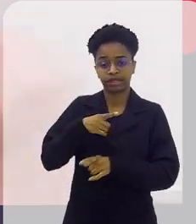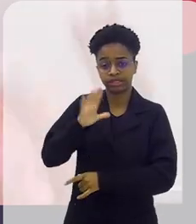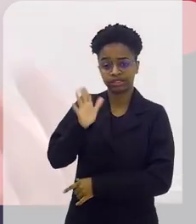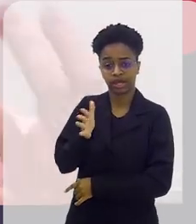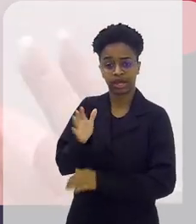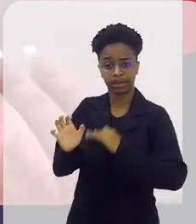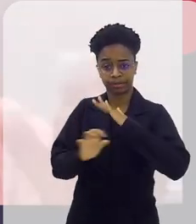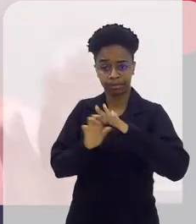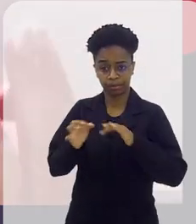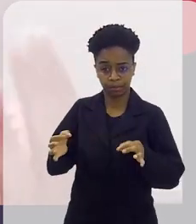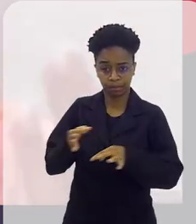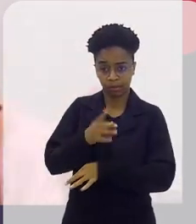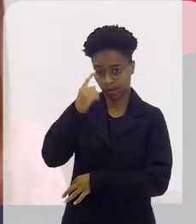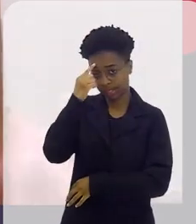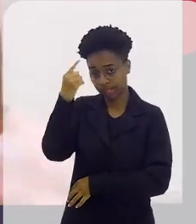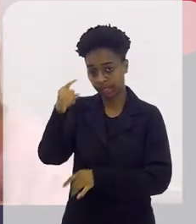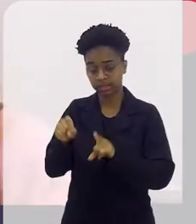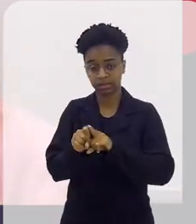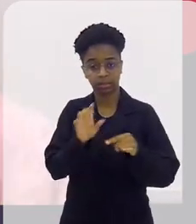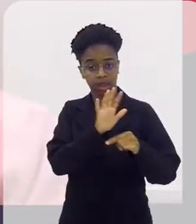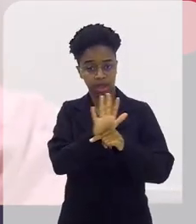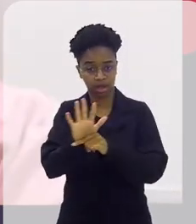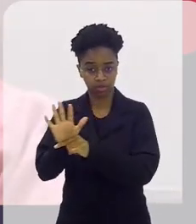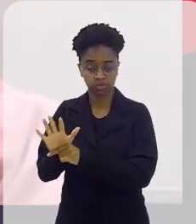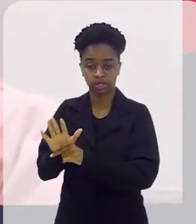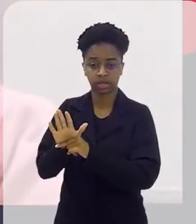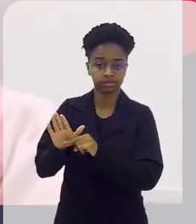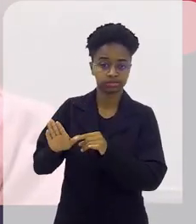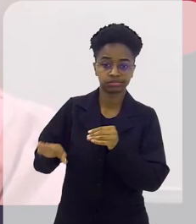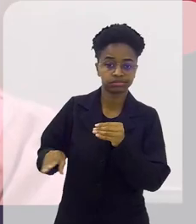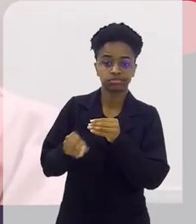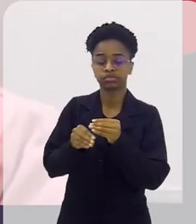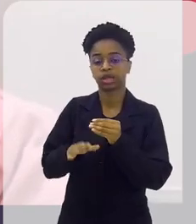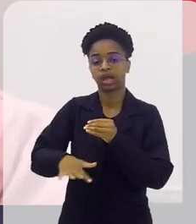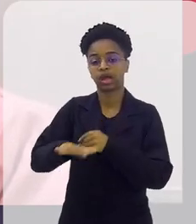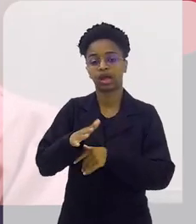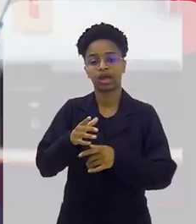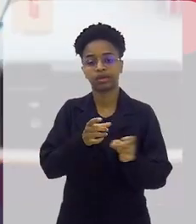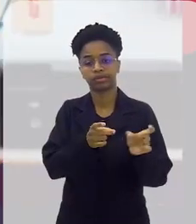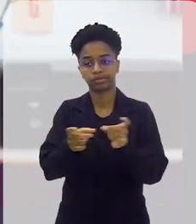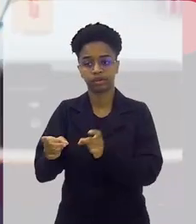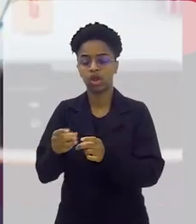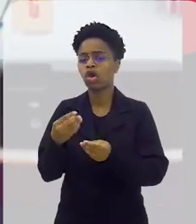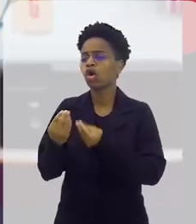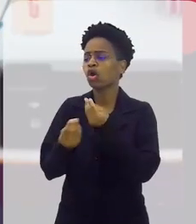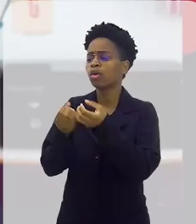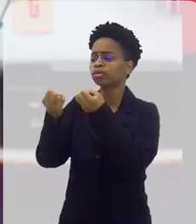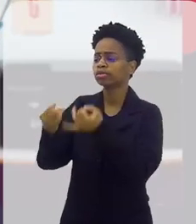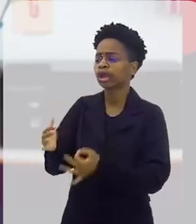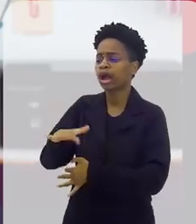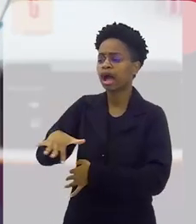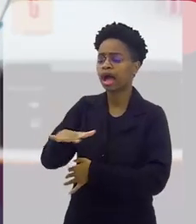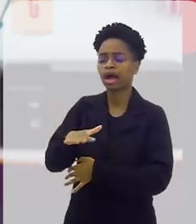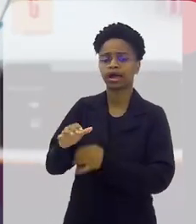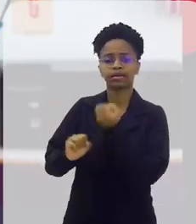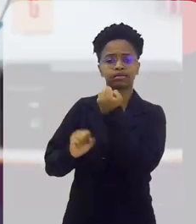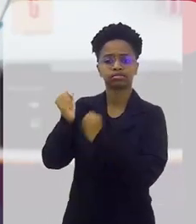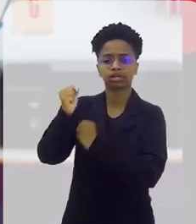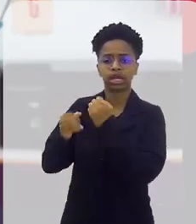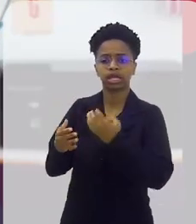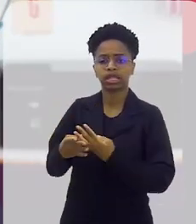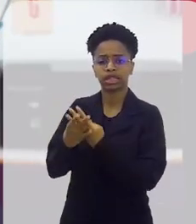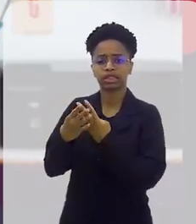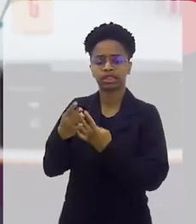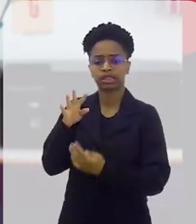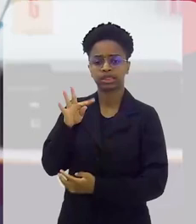têm, essa ideia e auxiliar a inserir ela no mercado. E o que você pode falar da indústria têxtil hoje